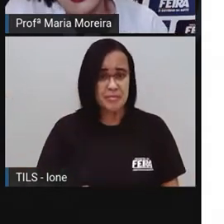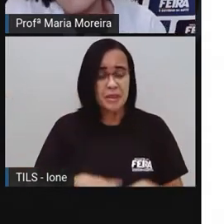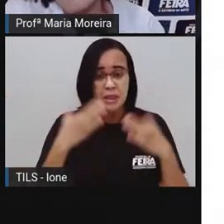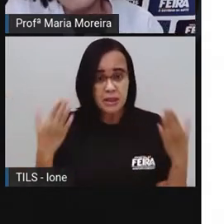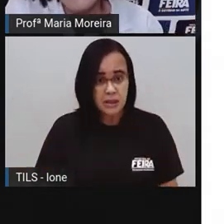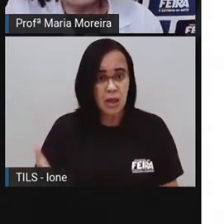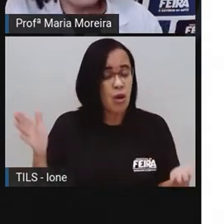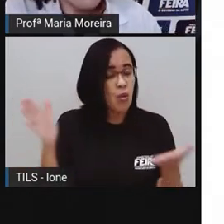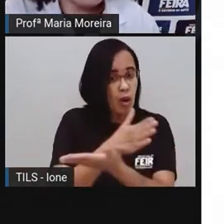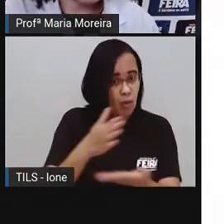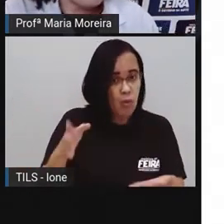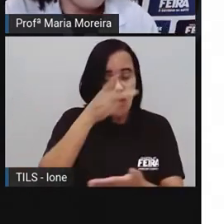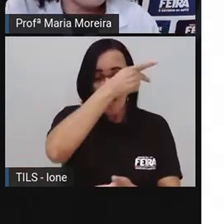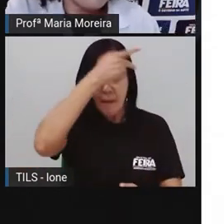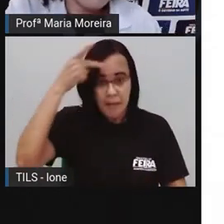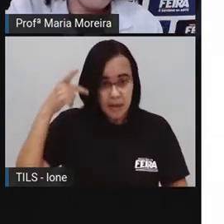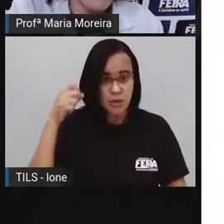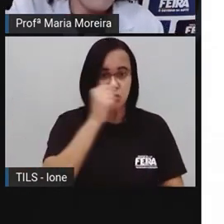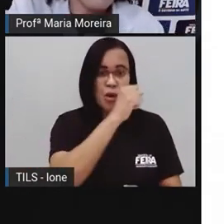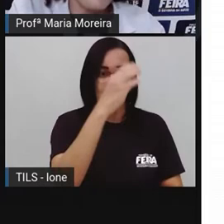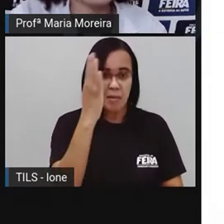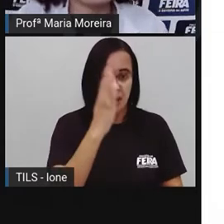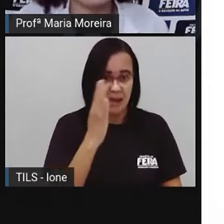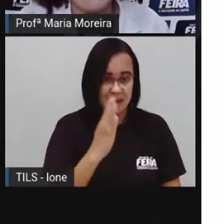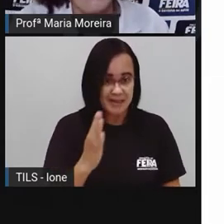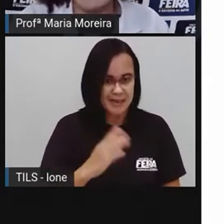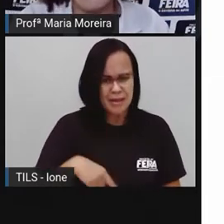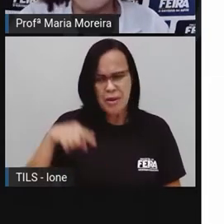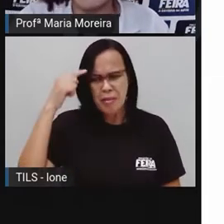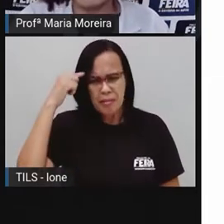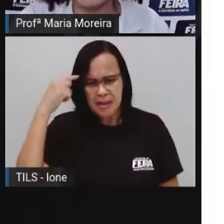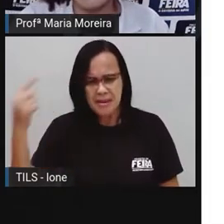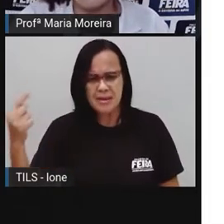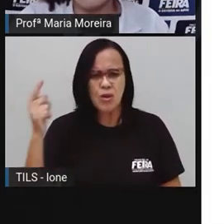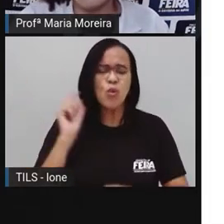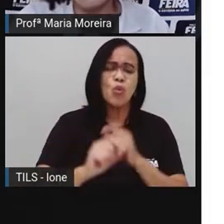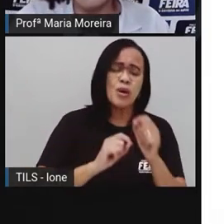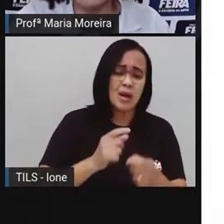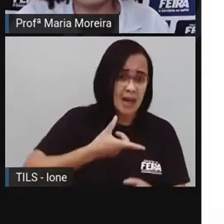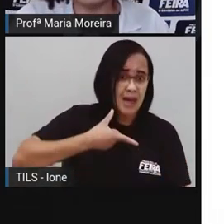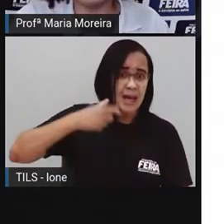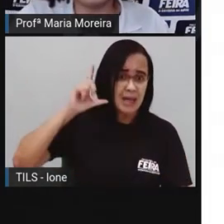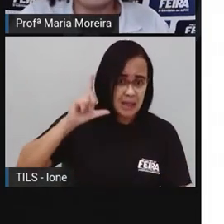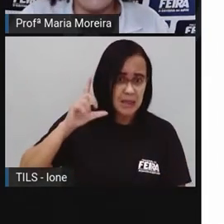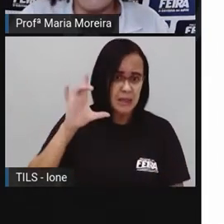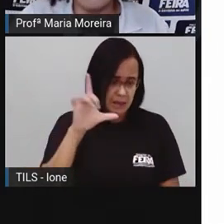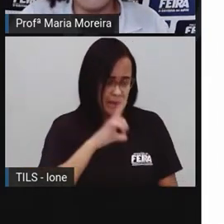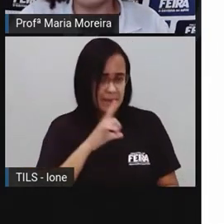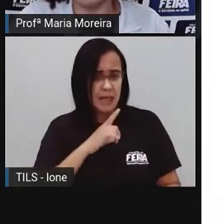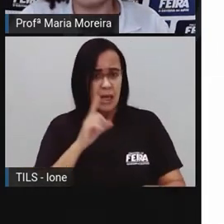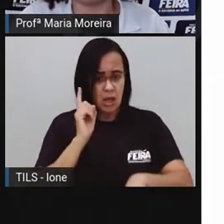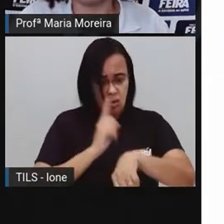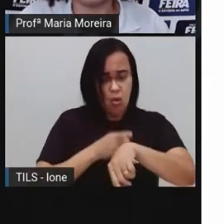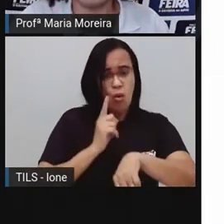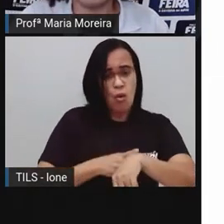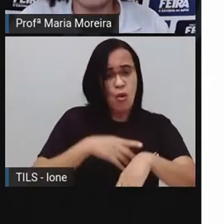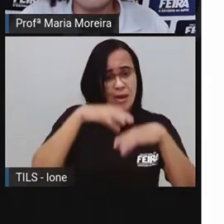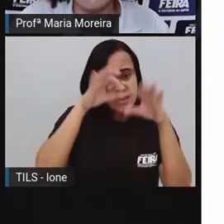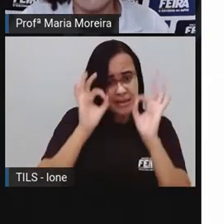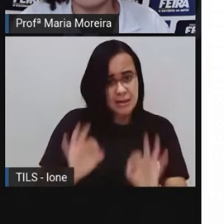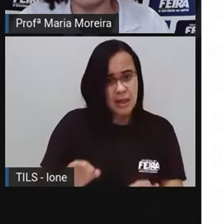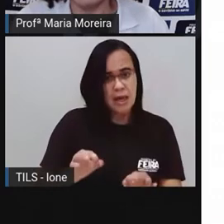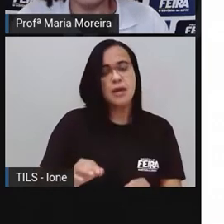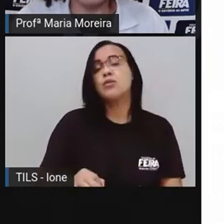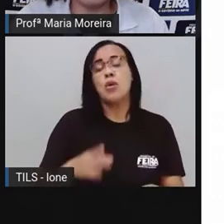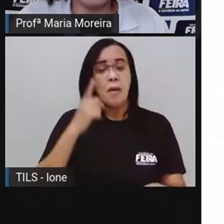acreditava que existia, assim, um horário que é aceitável aí para fazer barulho. Existe um horário que é, não, eu posso fazer barulho